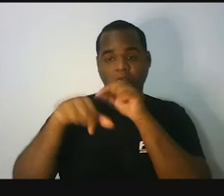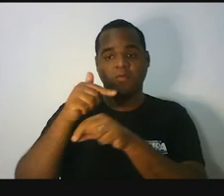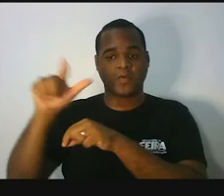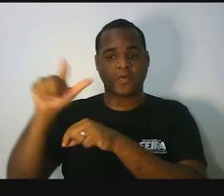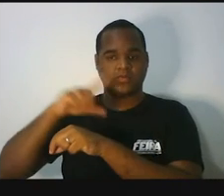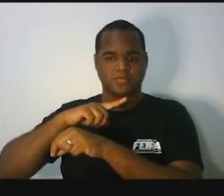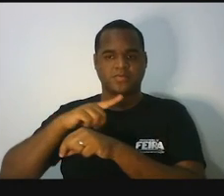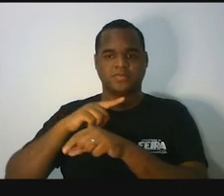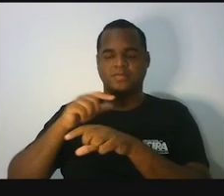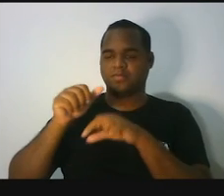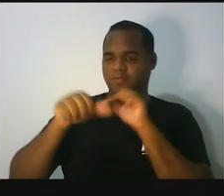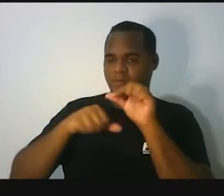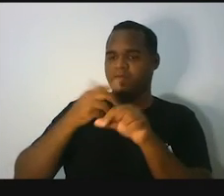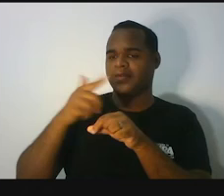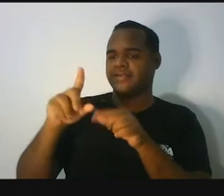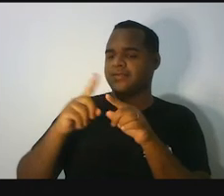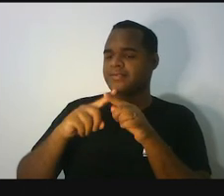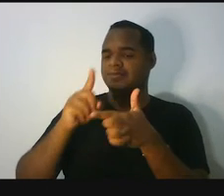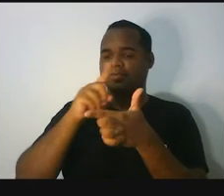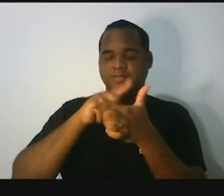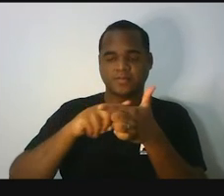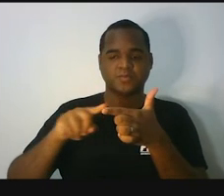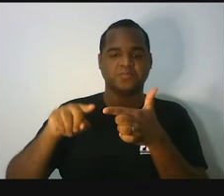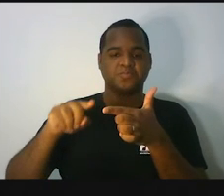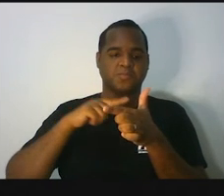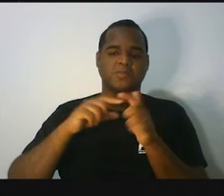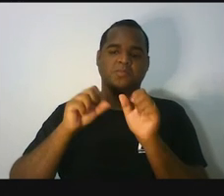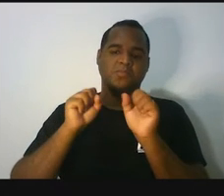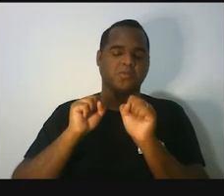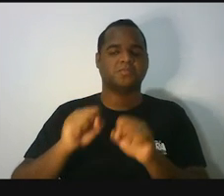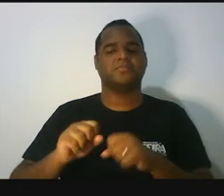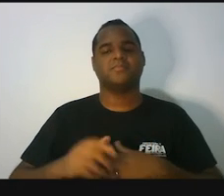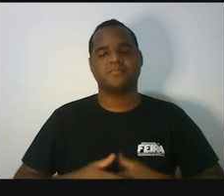vira a divisão de alguma coisa.